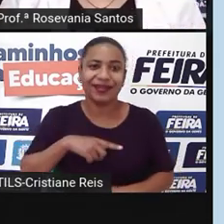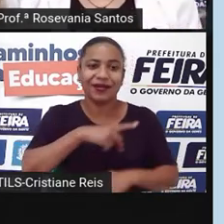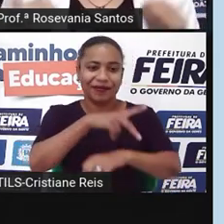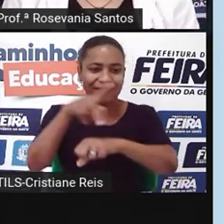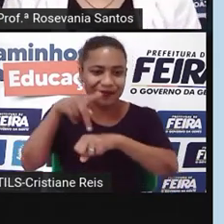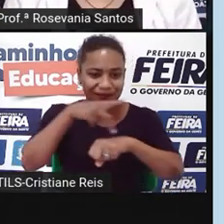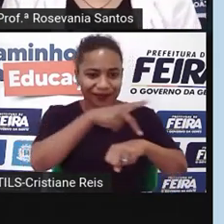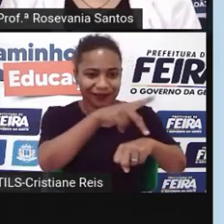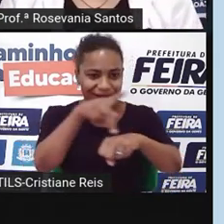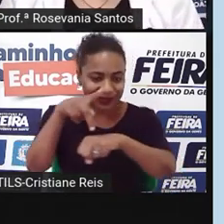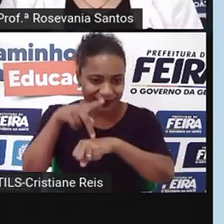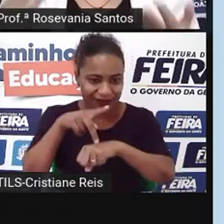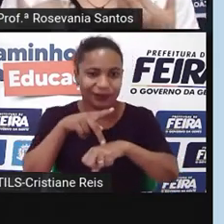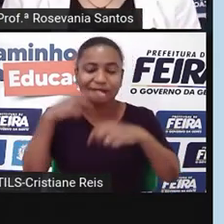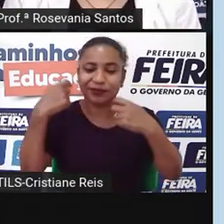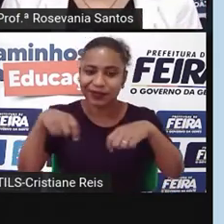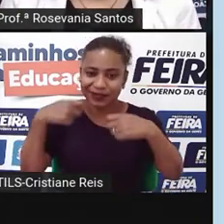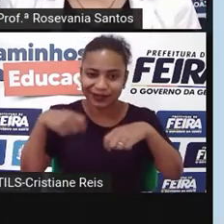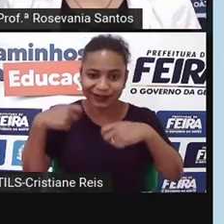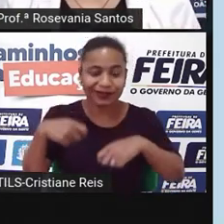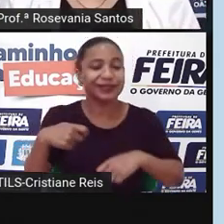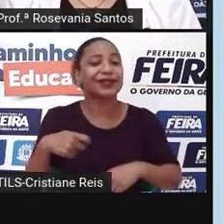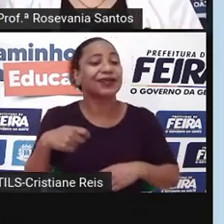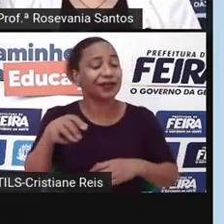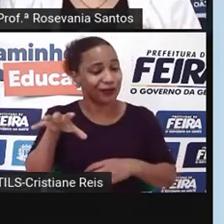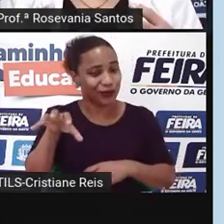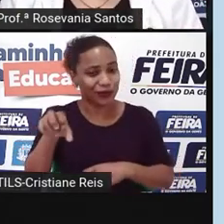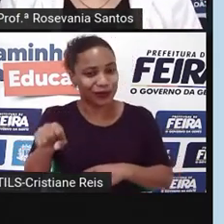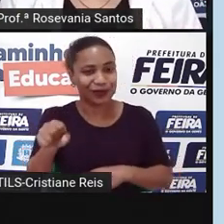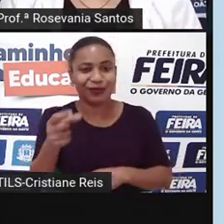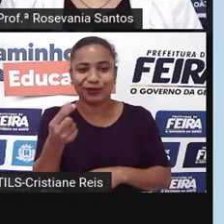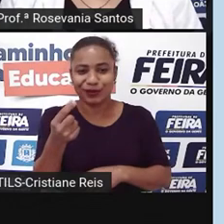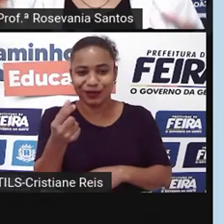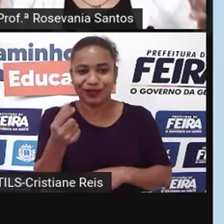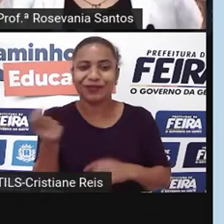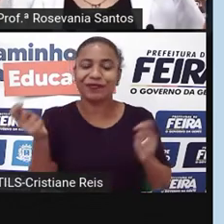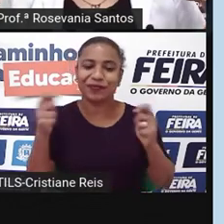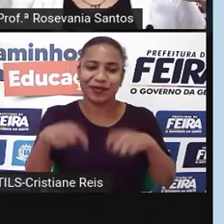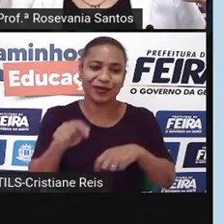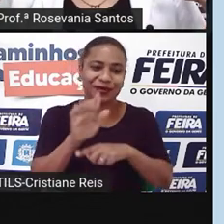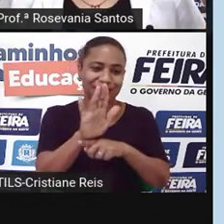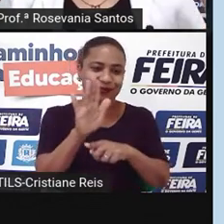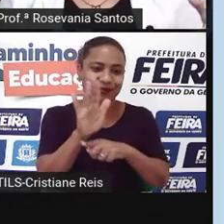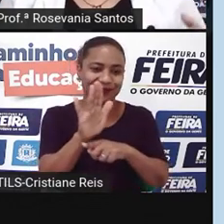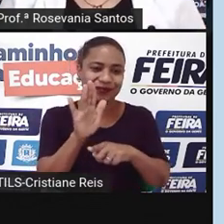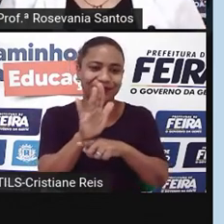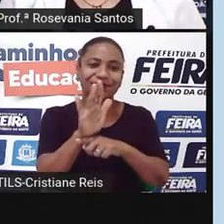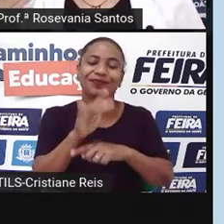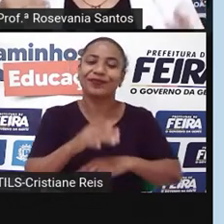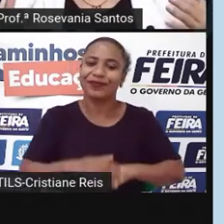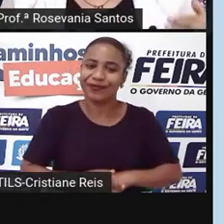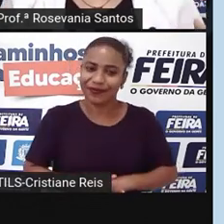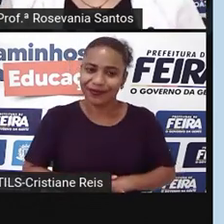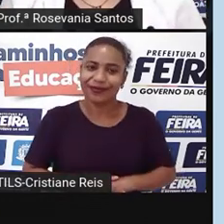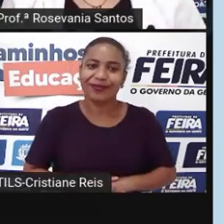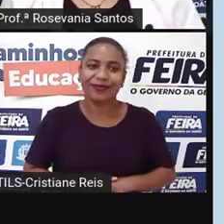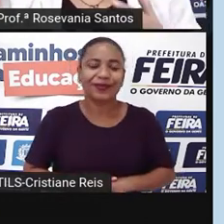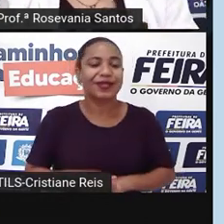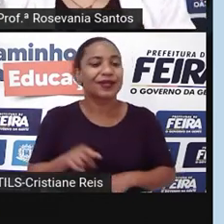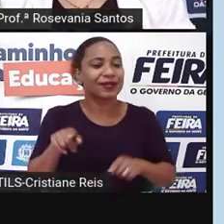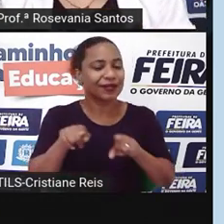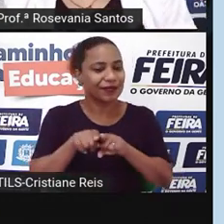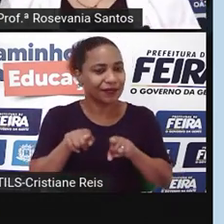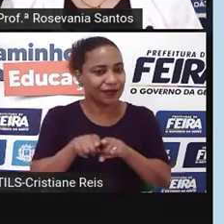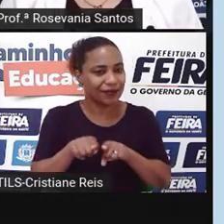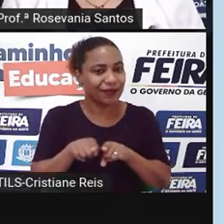desse que tivesse essa necessidade, eles poderiam utilizar esse fundo. Então, isso também já é uma outra coisa que